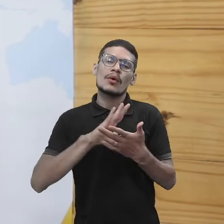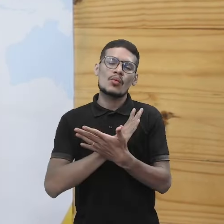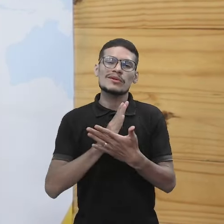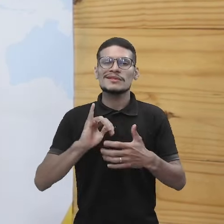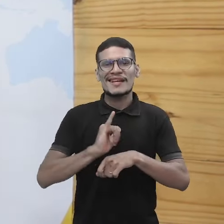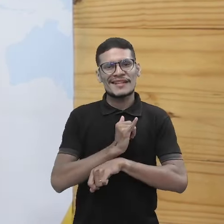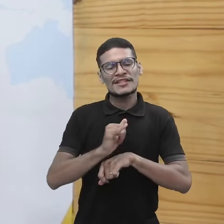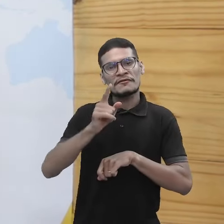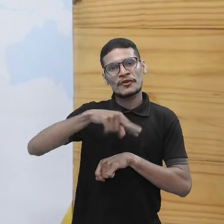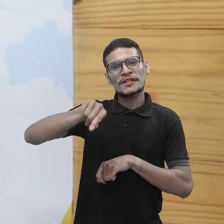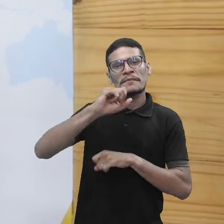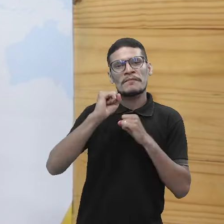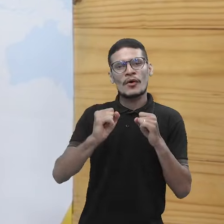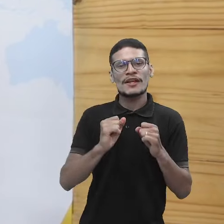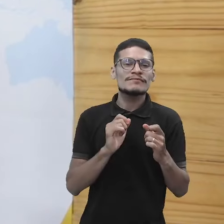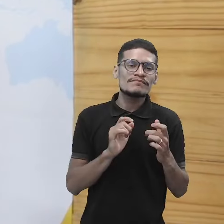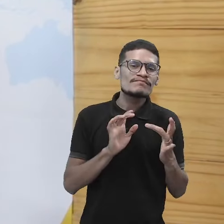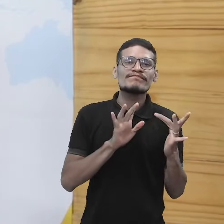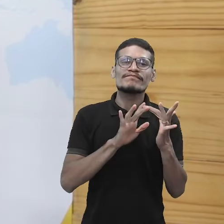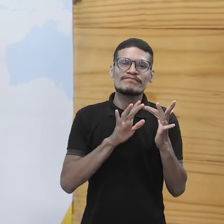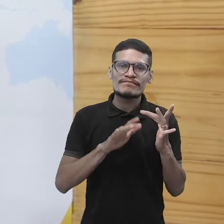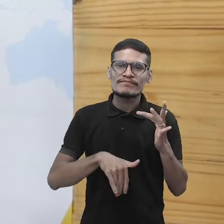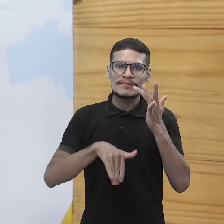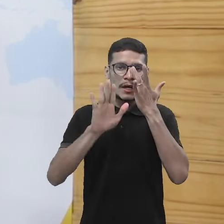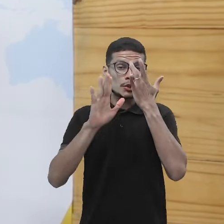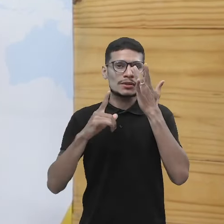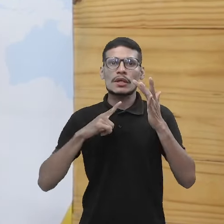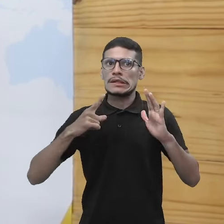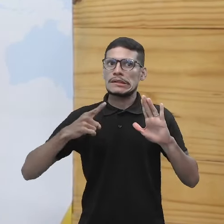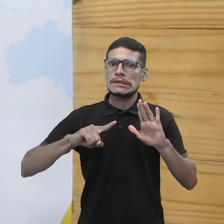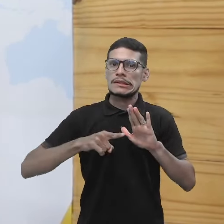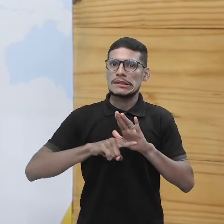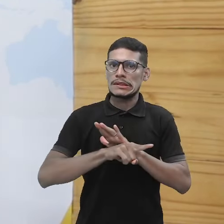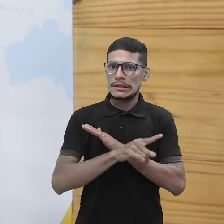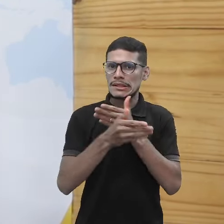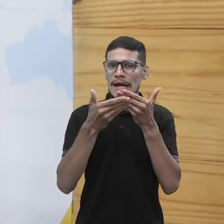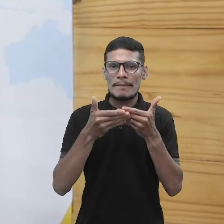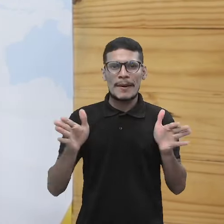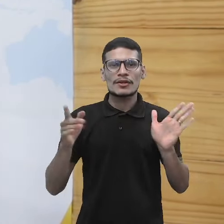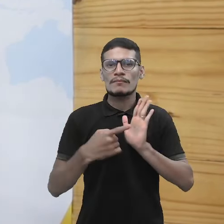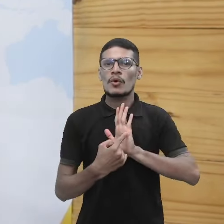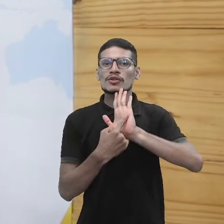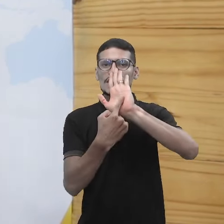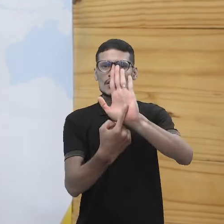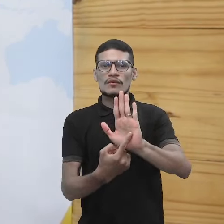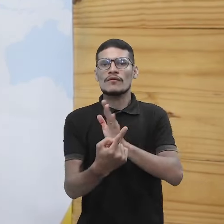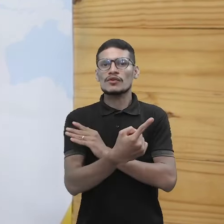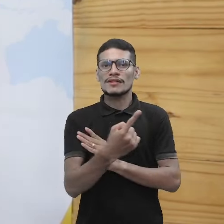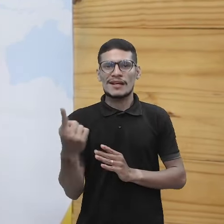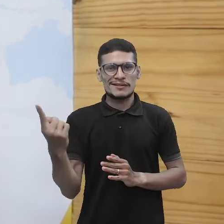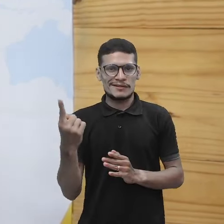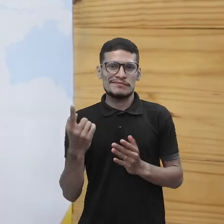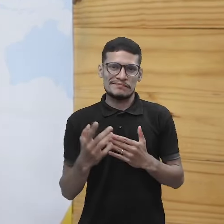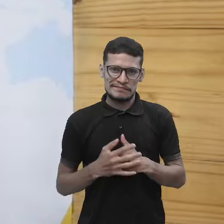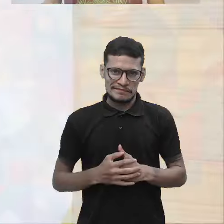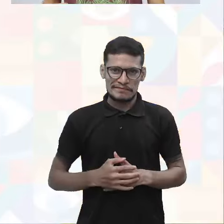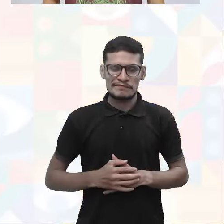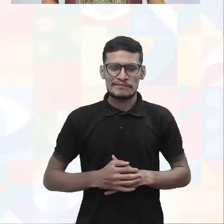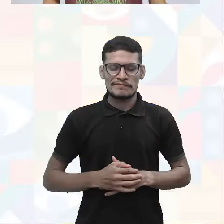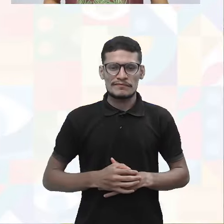vão poder estar consultando, realmente existe um mundo aí que está sendo aberto aqui sendo apresentado hoje com essa pequena introdução para vocês.